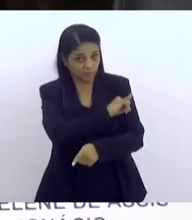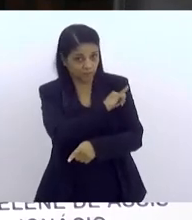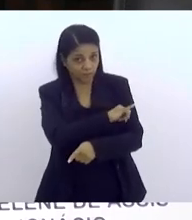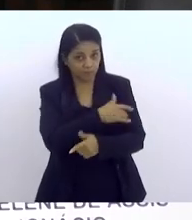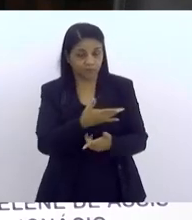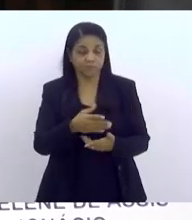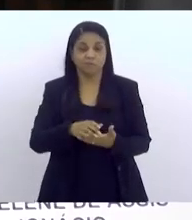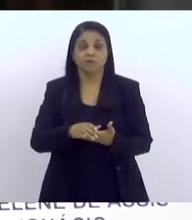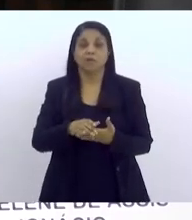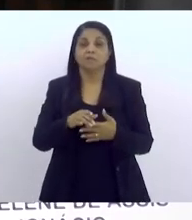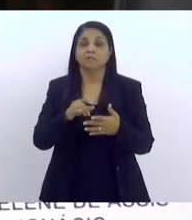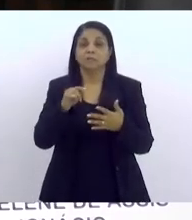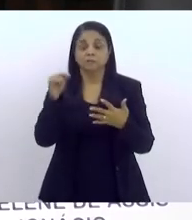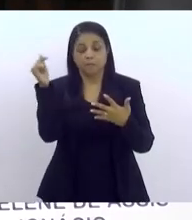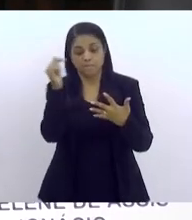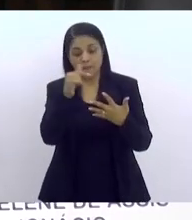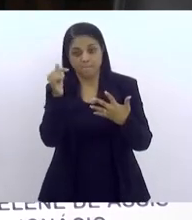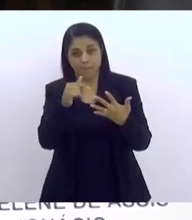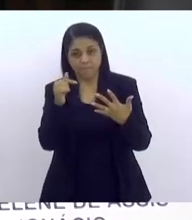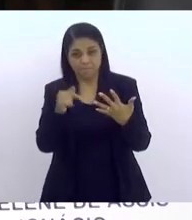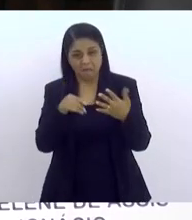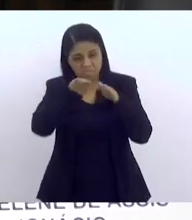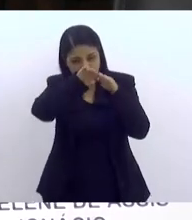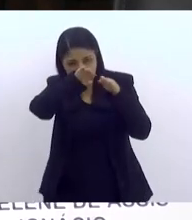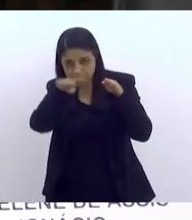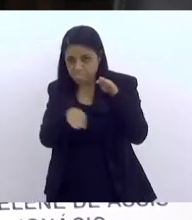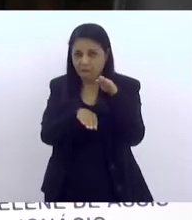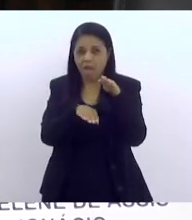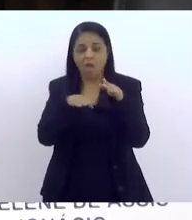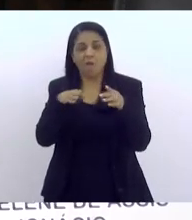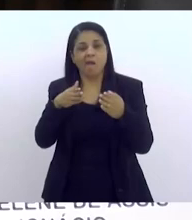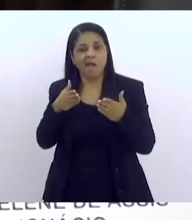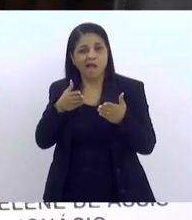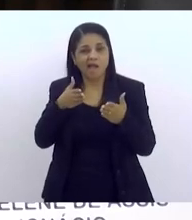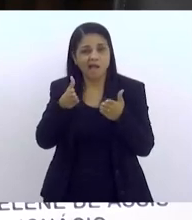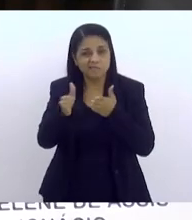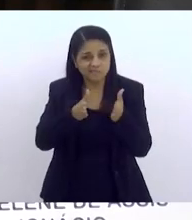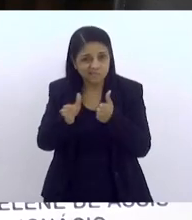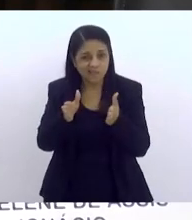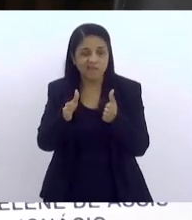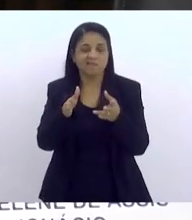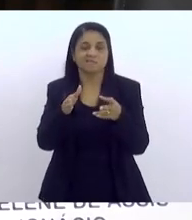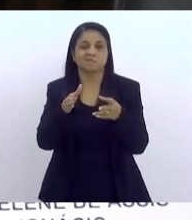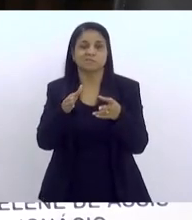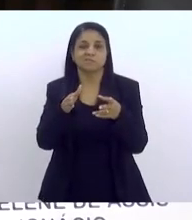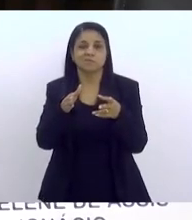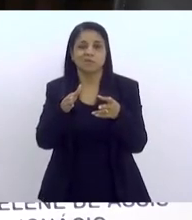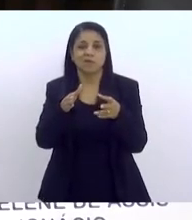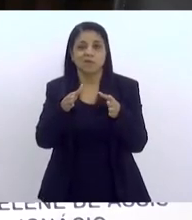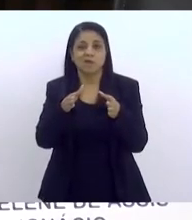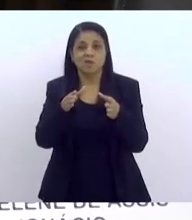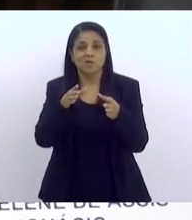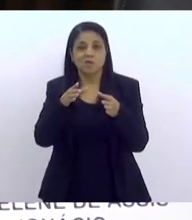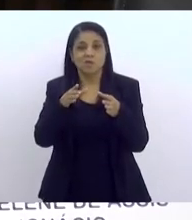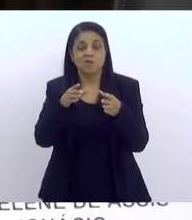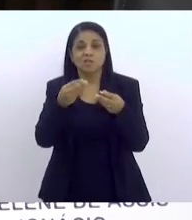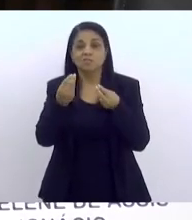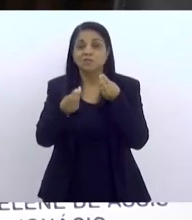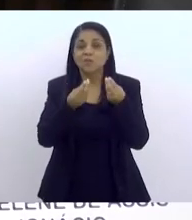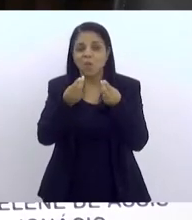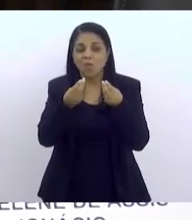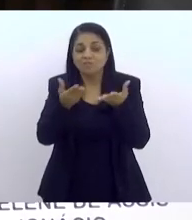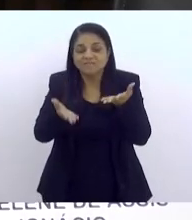aspectos, essa discrepância na forma de acesso, estou falando da forma de acesso e da forma de